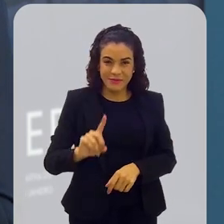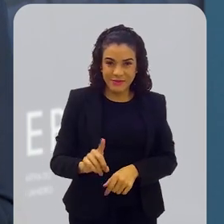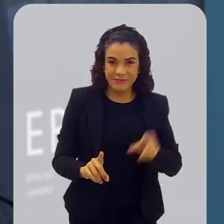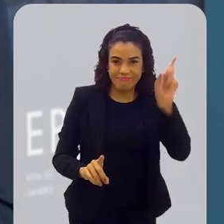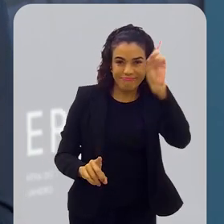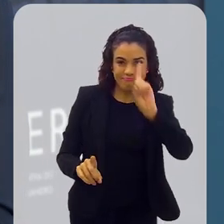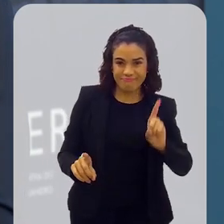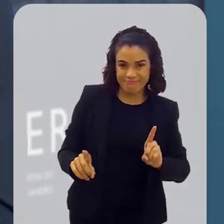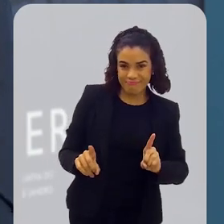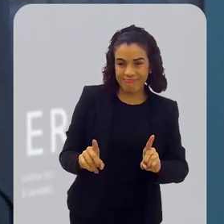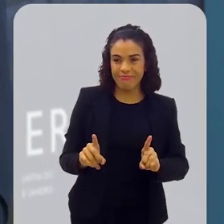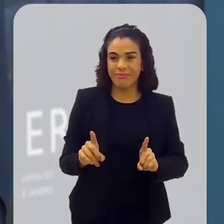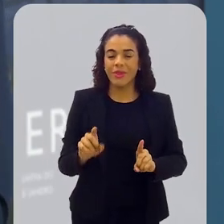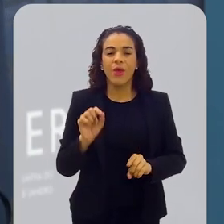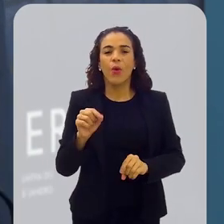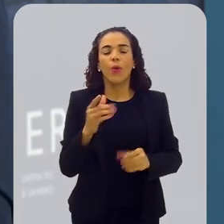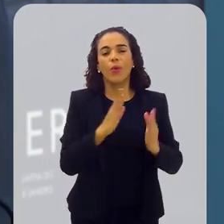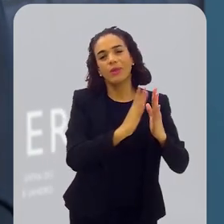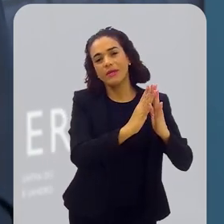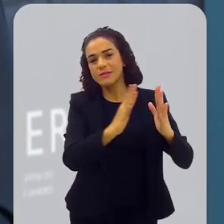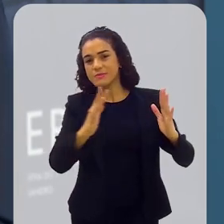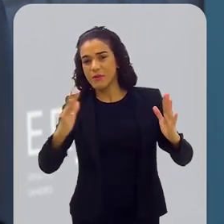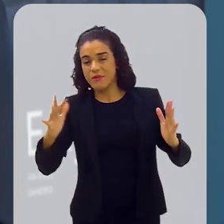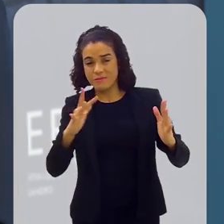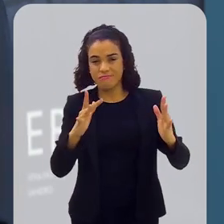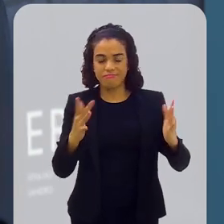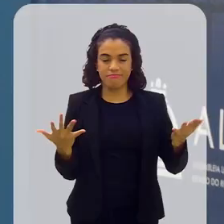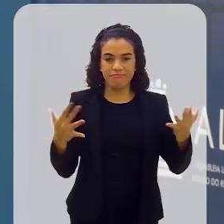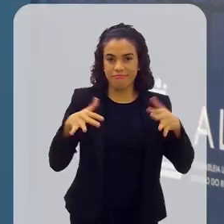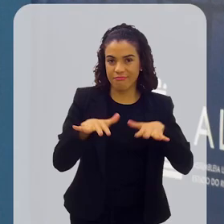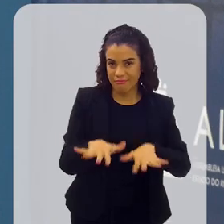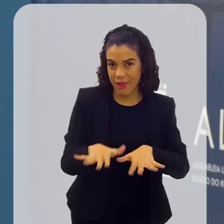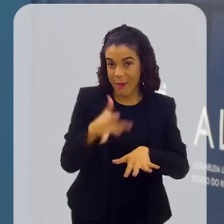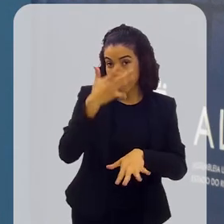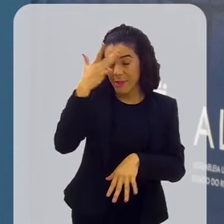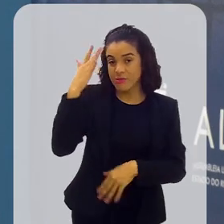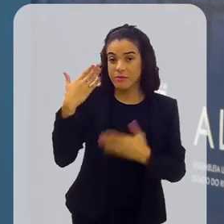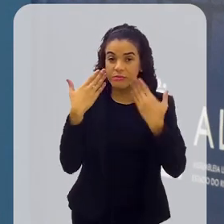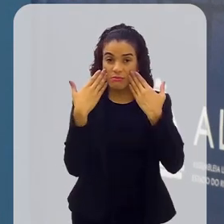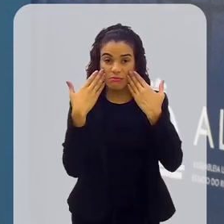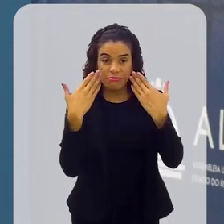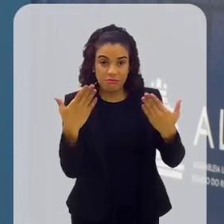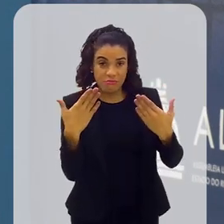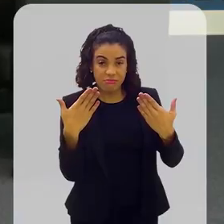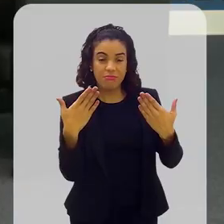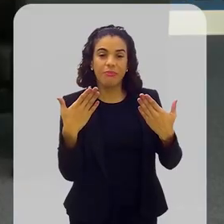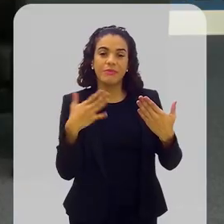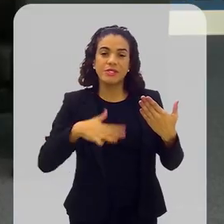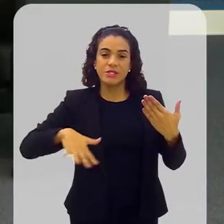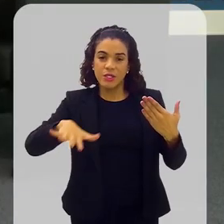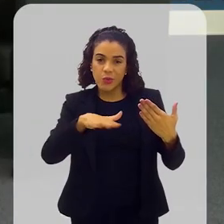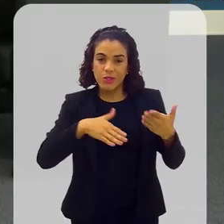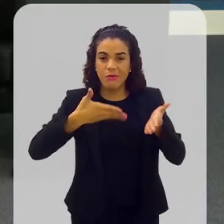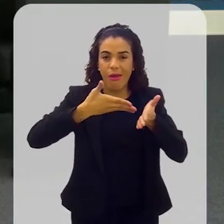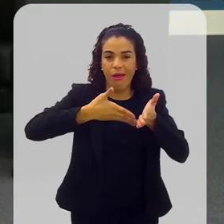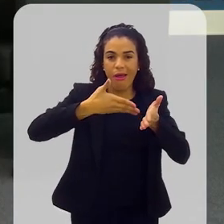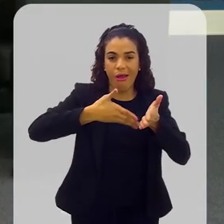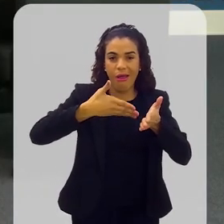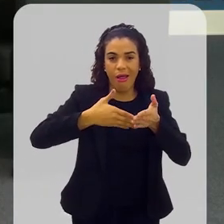lei brasileira de inclusão, do processo inclusivo? Pessoas que apresentam condições